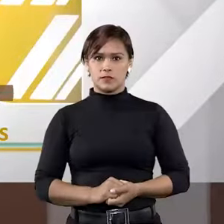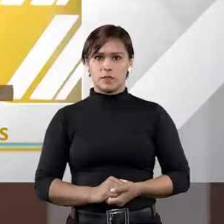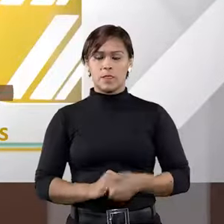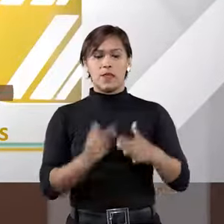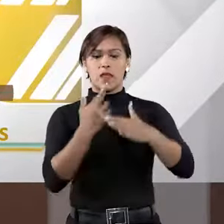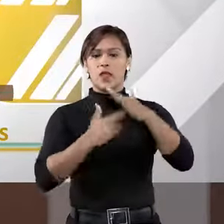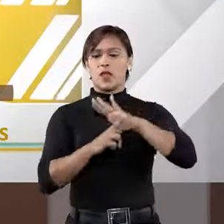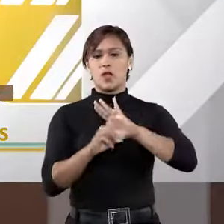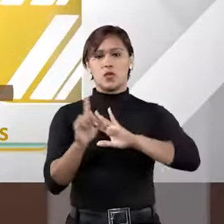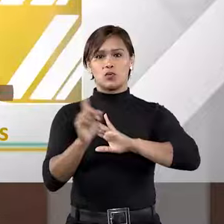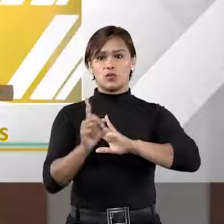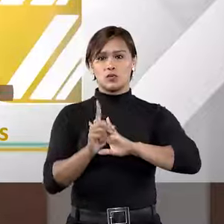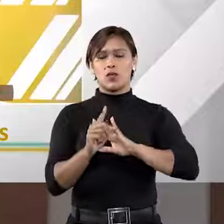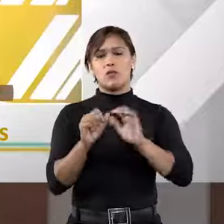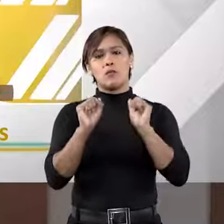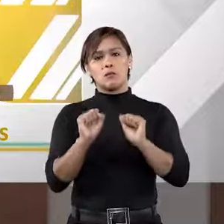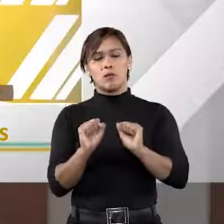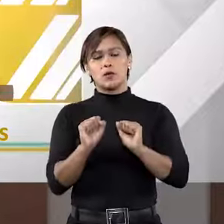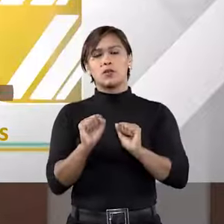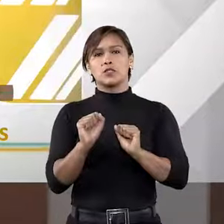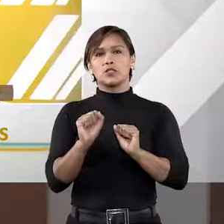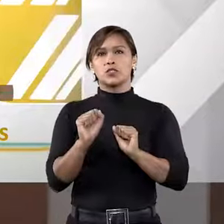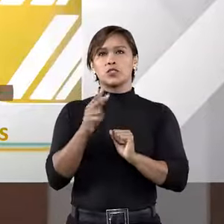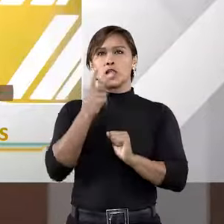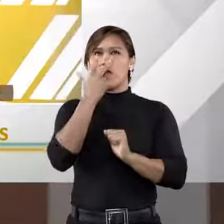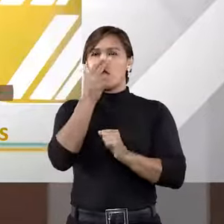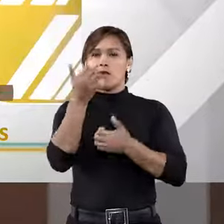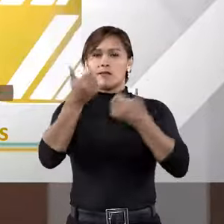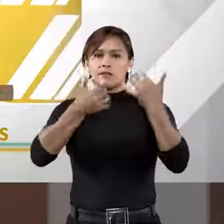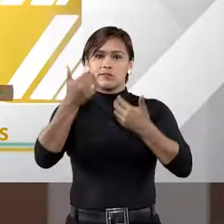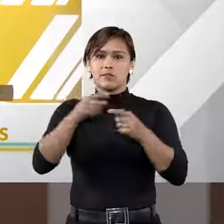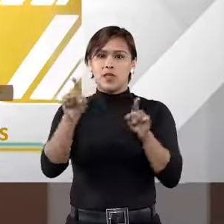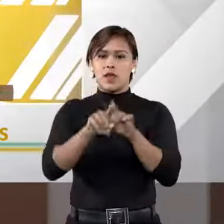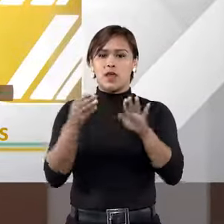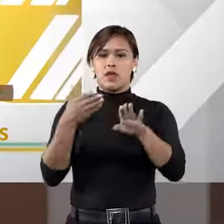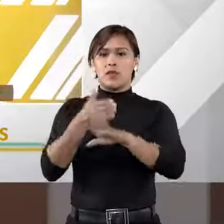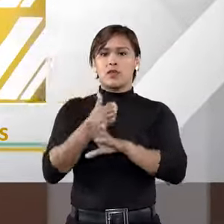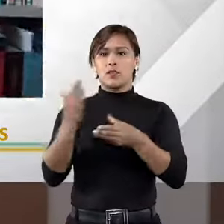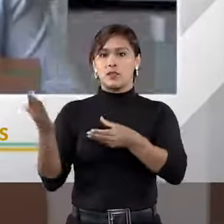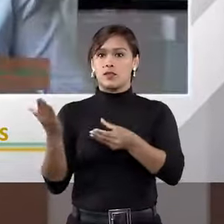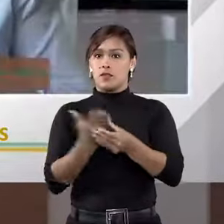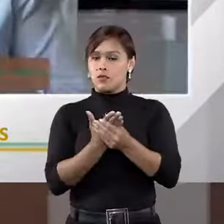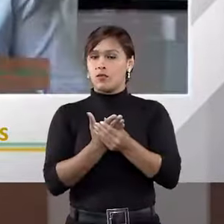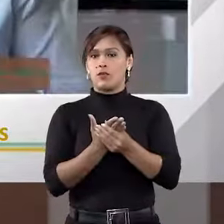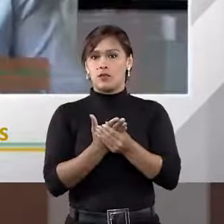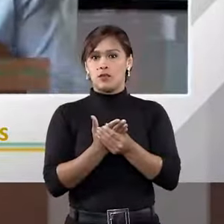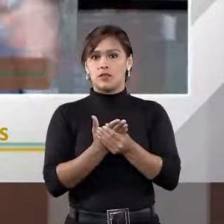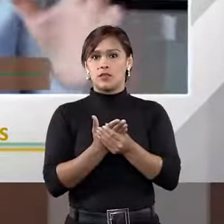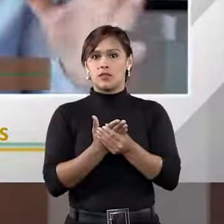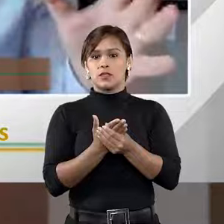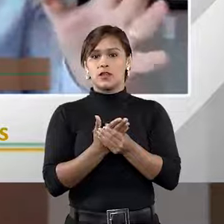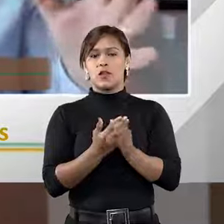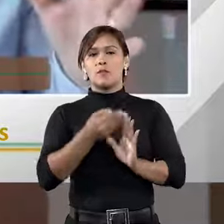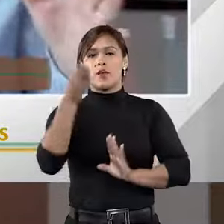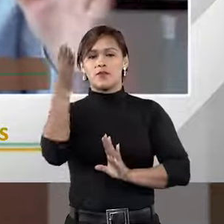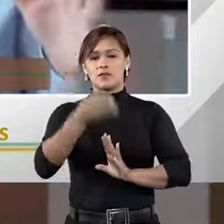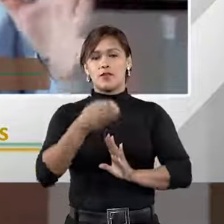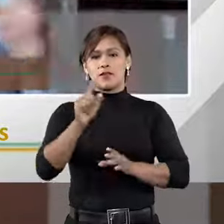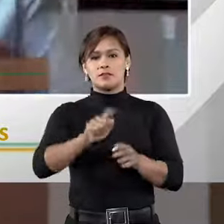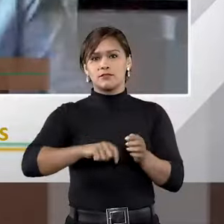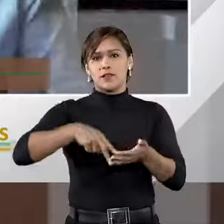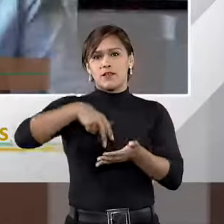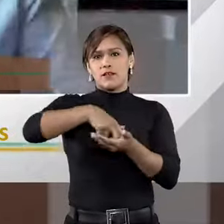Recurso não, mas você pode entrar com uma ação para invalidar a sentença